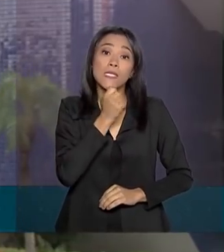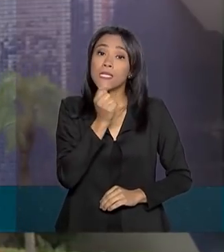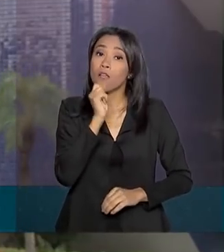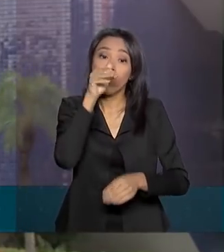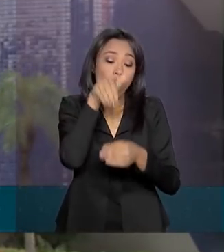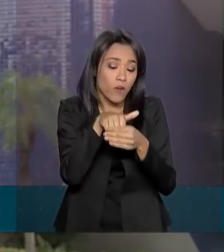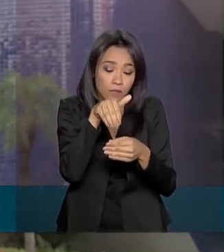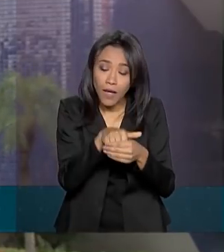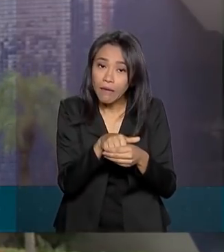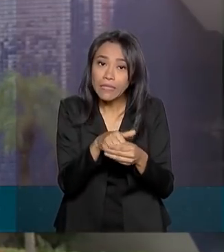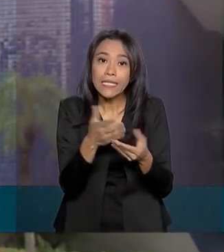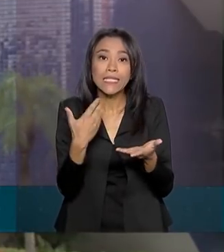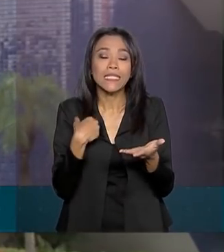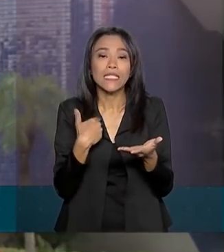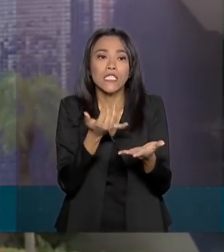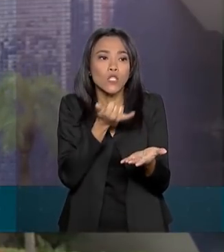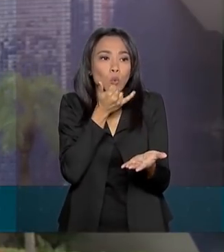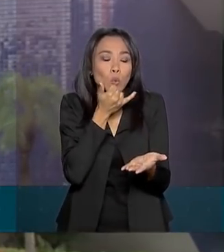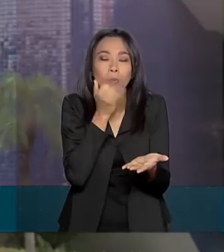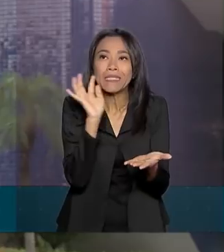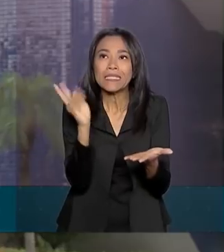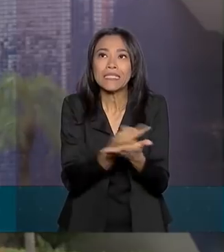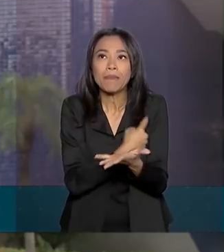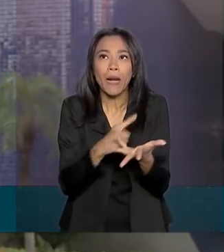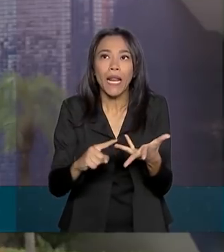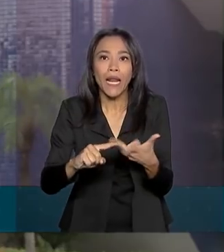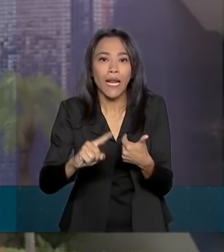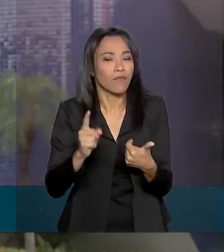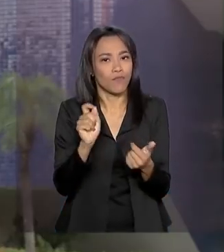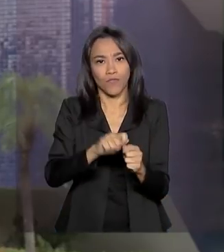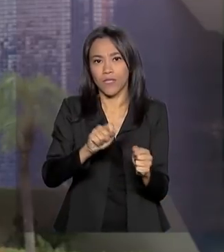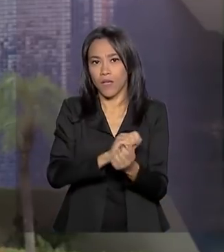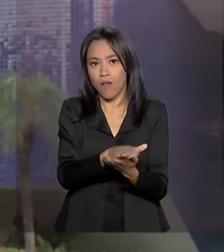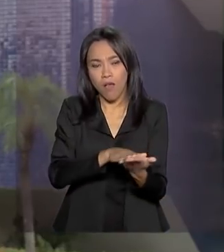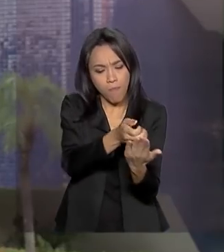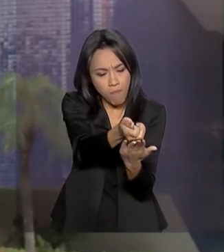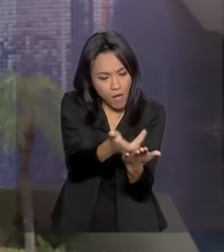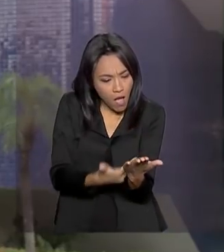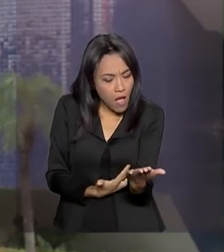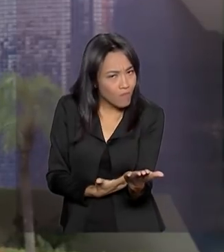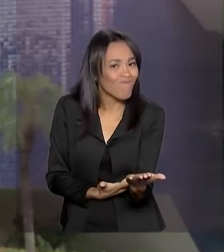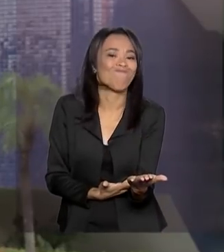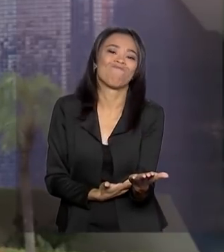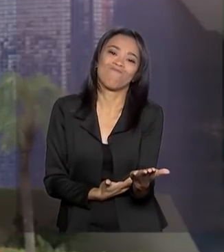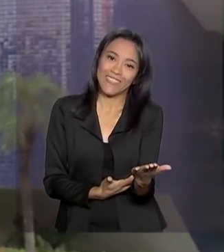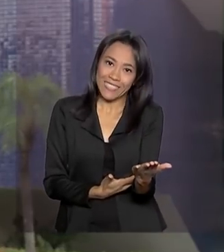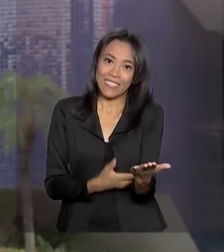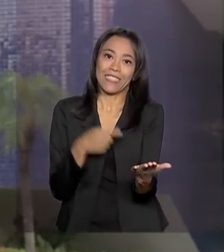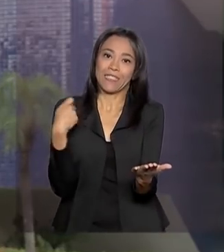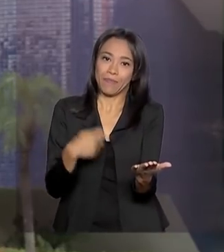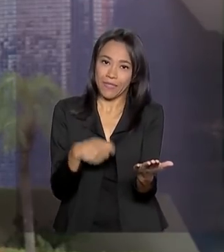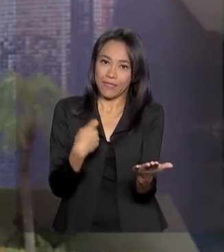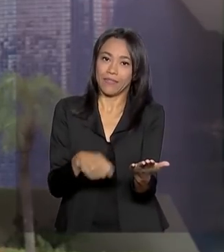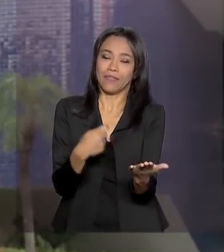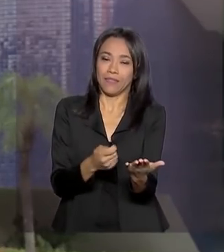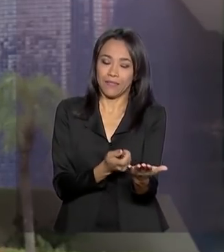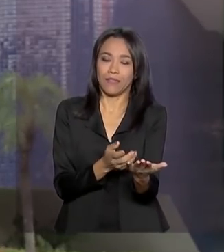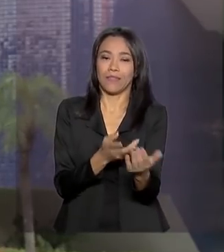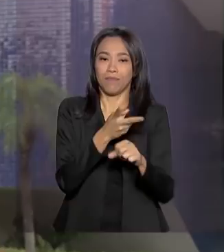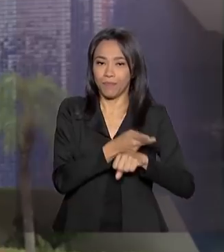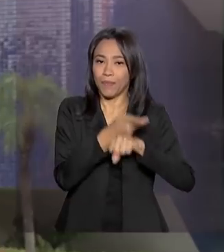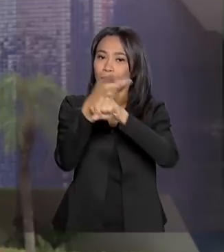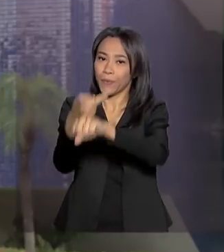justificaram a ausência às urnas nos três últimos pleitos, sendo cada turno considerado uma eleição,